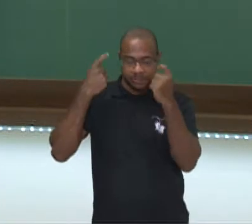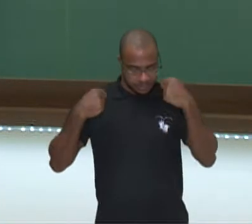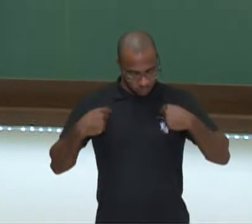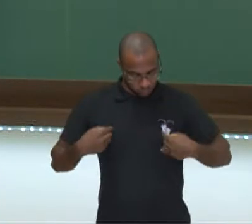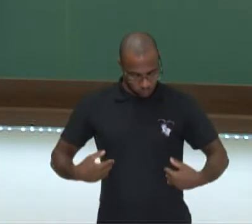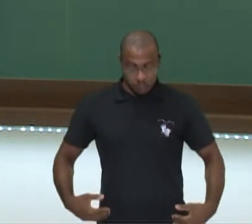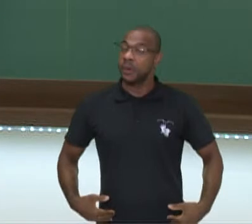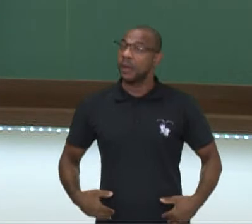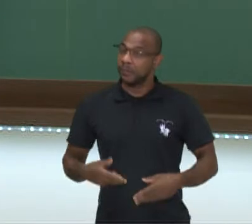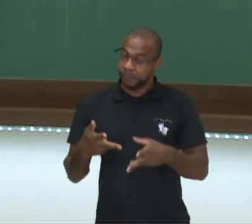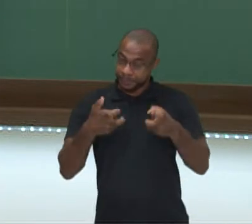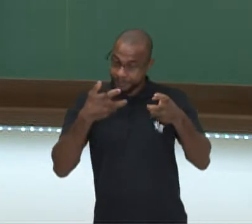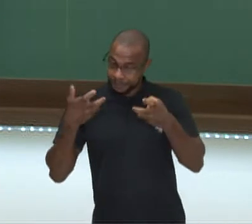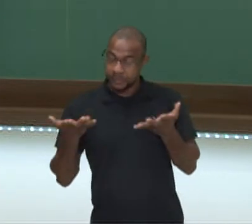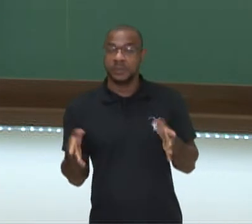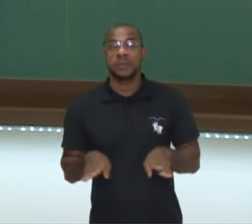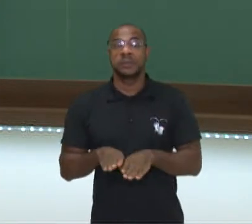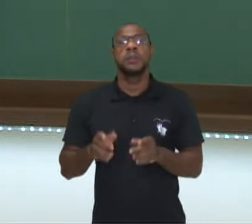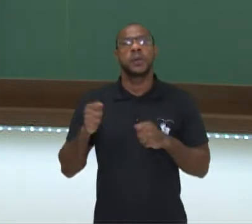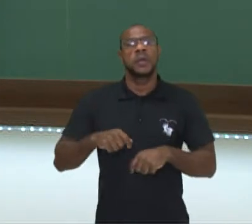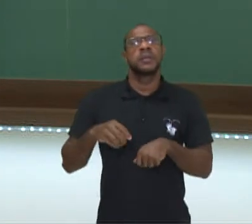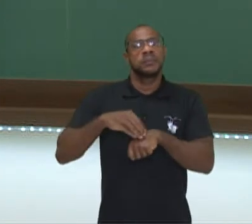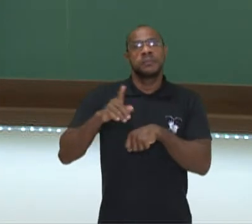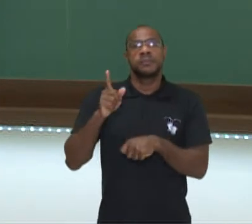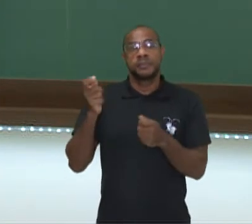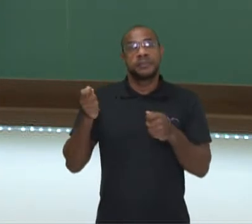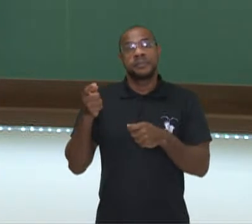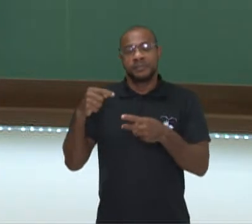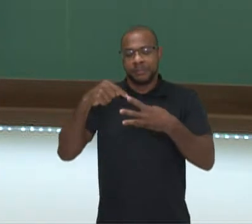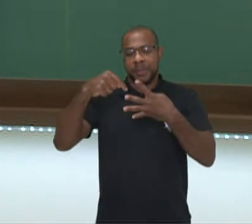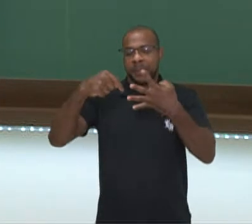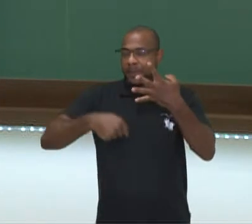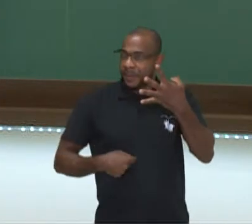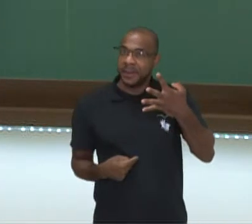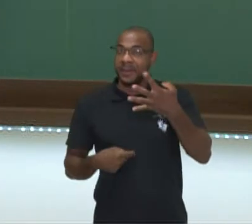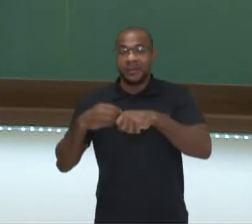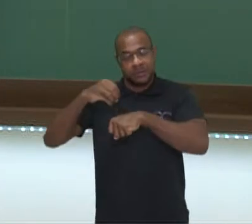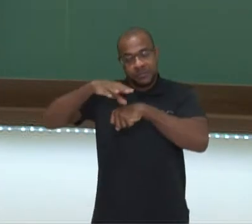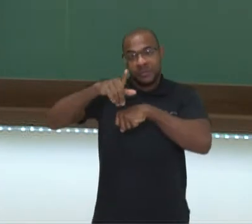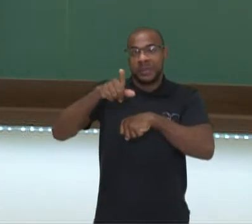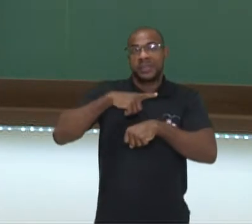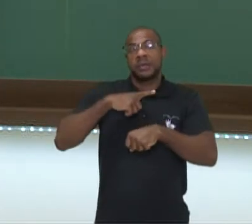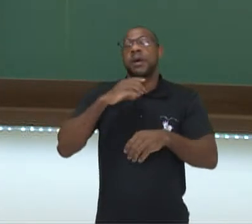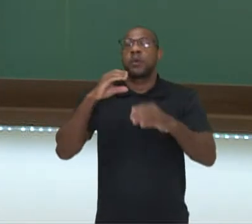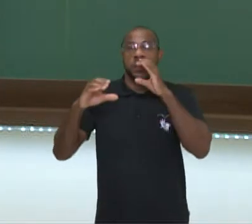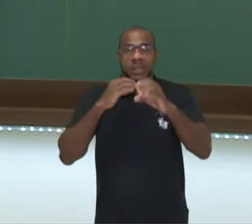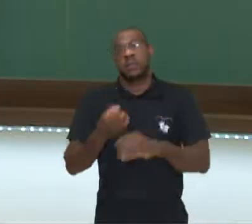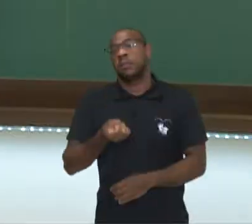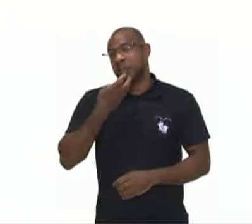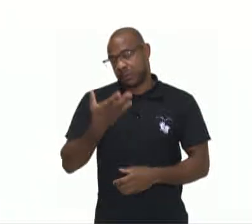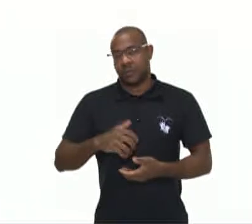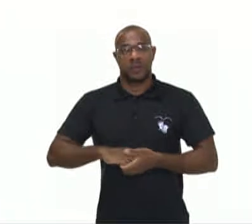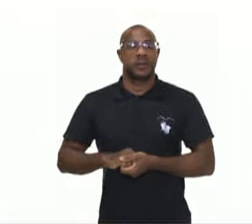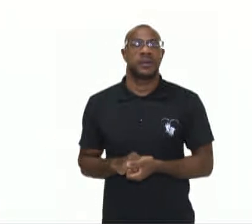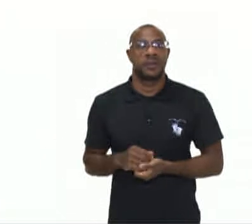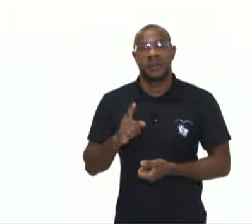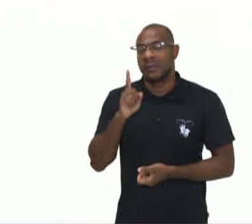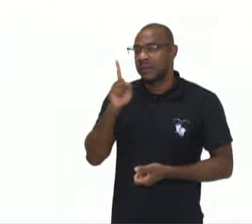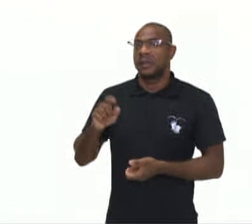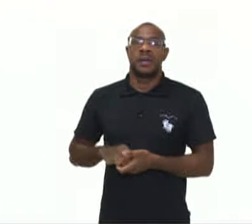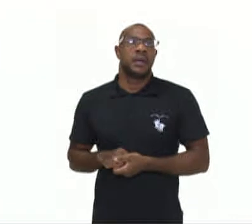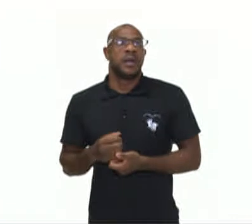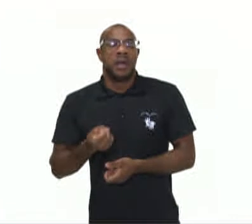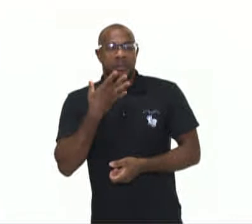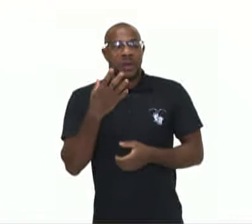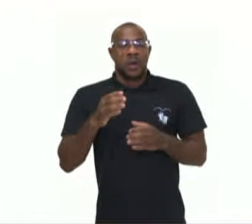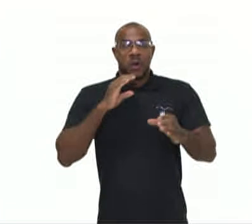aí que você pode utilizar para ter uma comunicação mais assertiva, certo? A boa comunicação possibilita